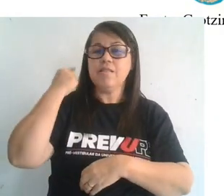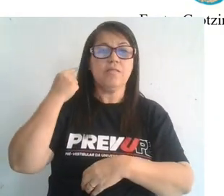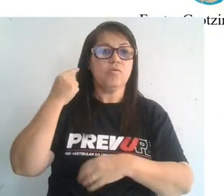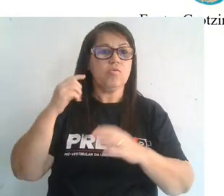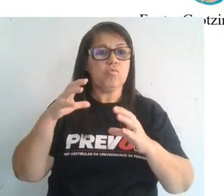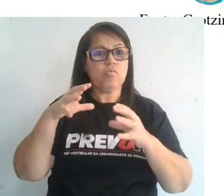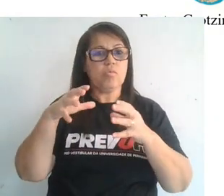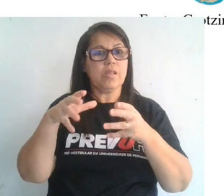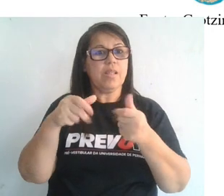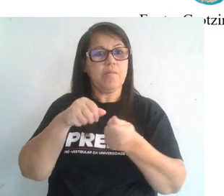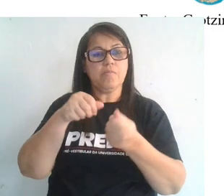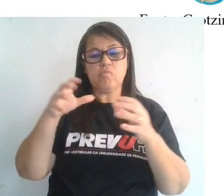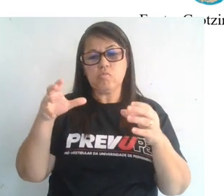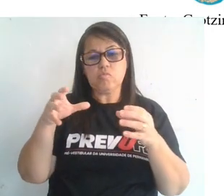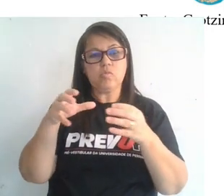reunidas aqui,